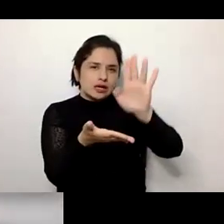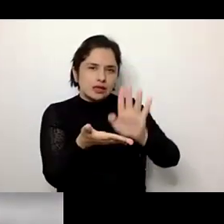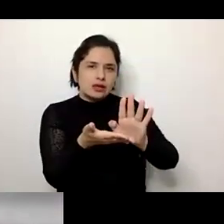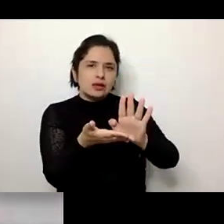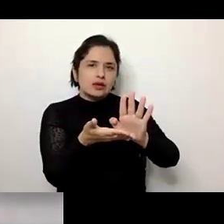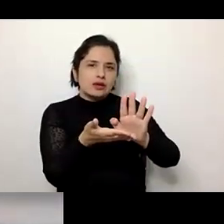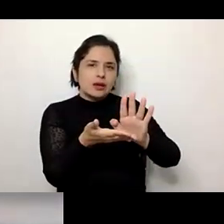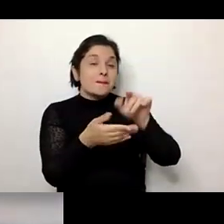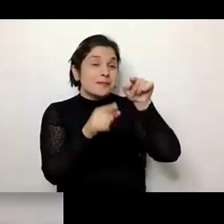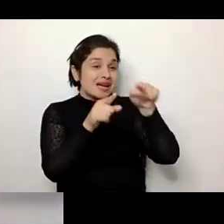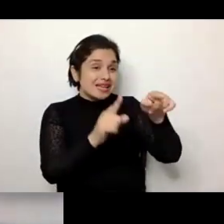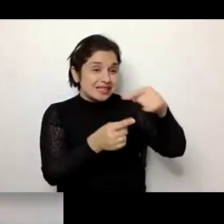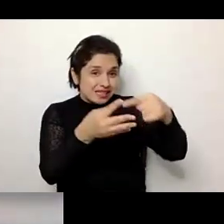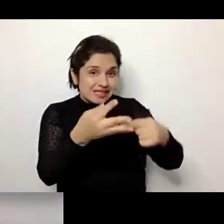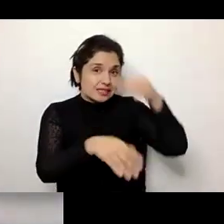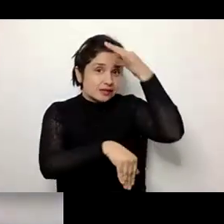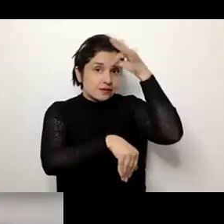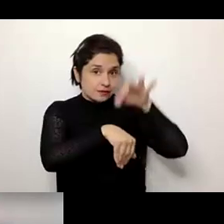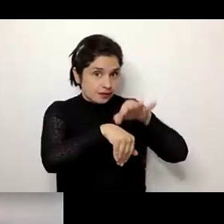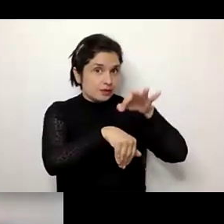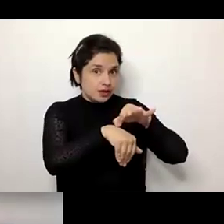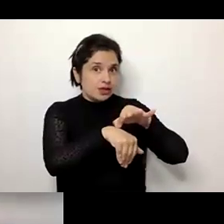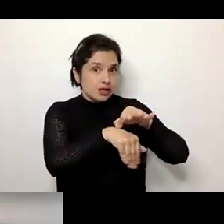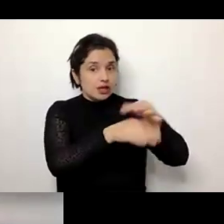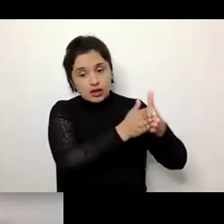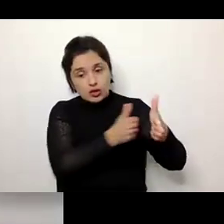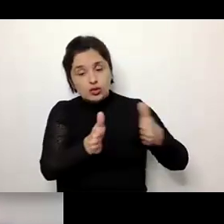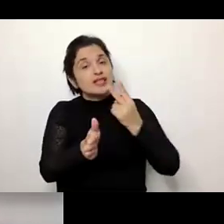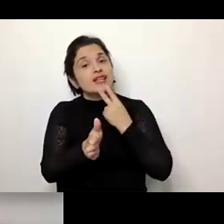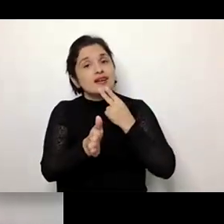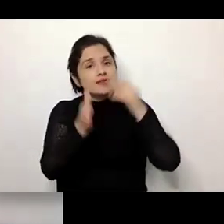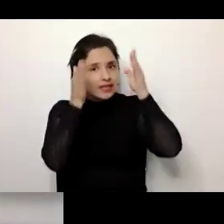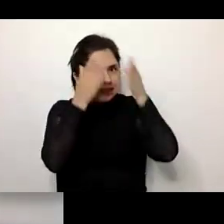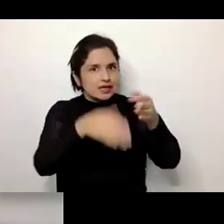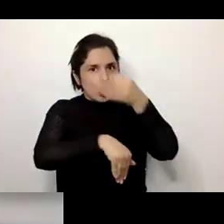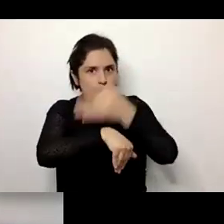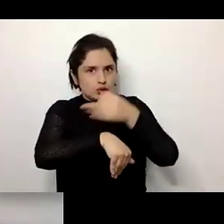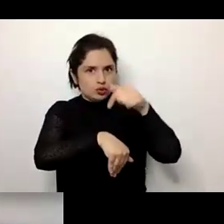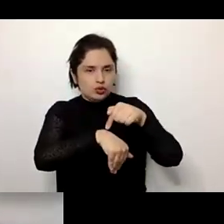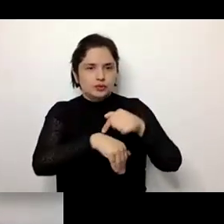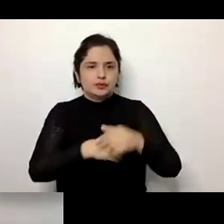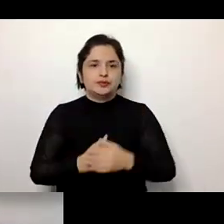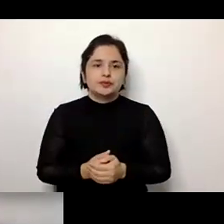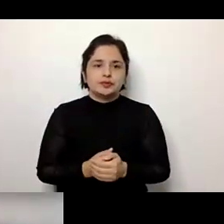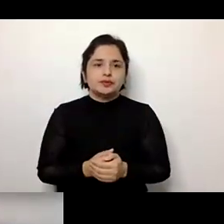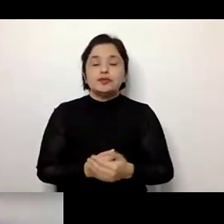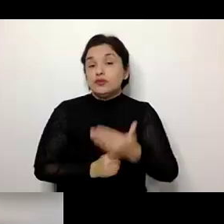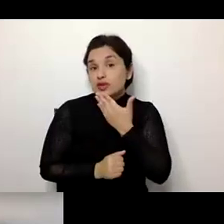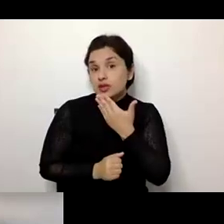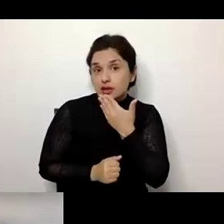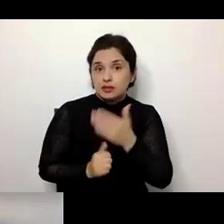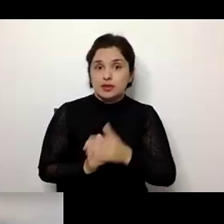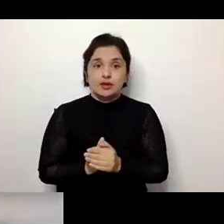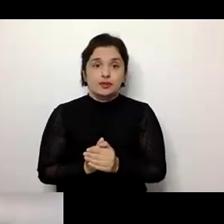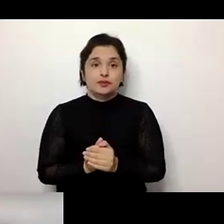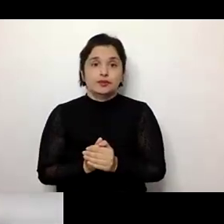que essas patologias que aparecem ao longo da vida sejam tratadas, né? Também a questão